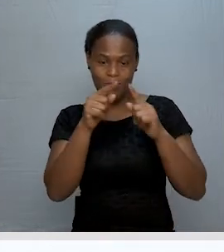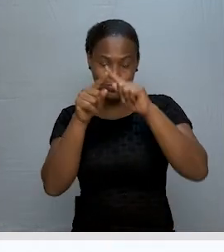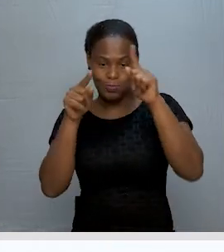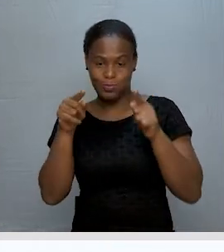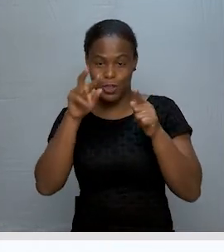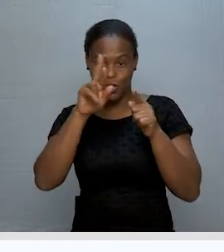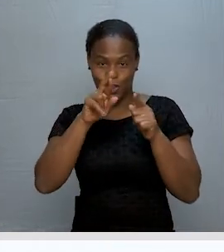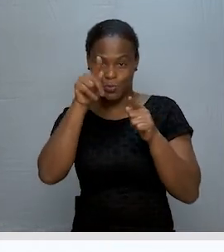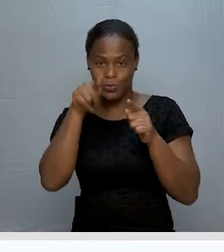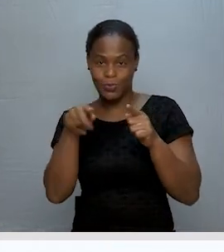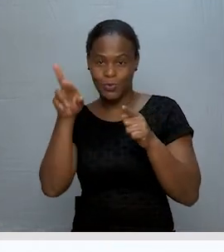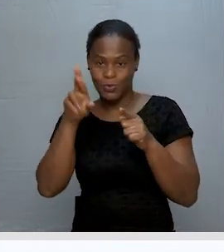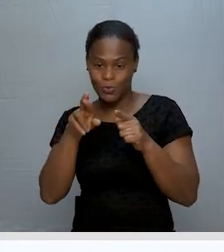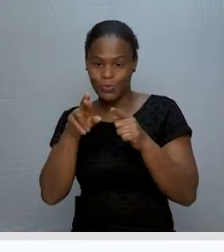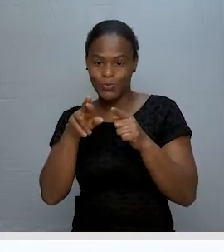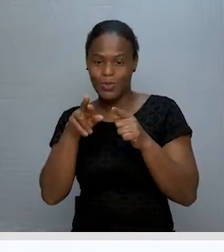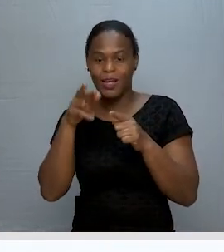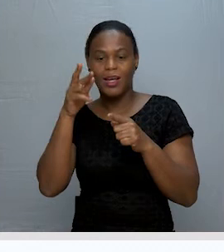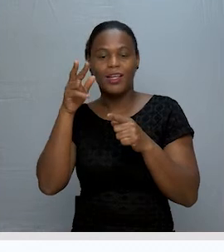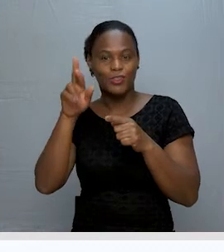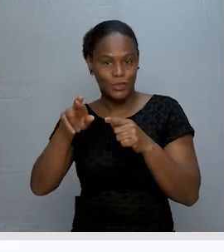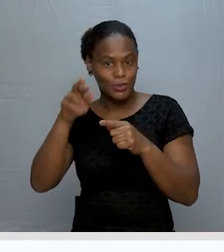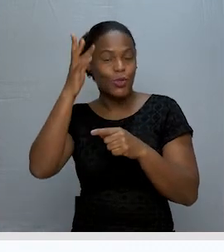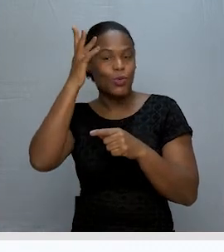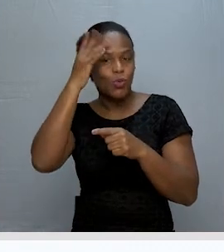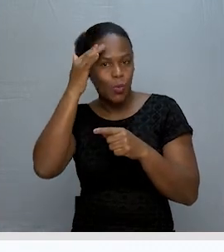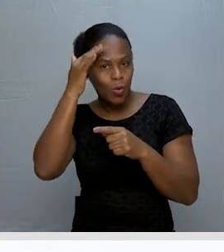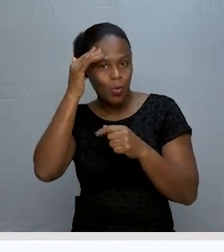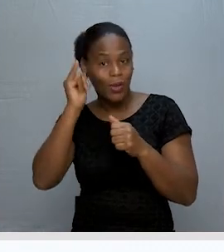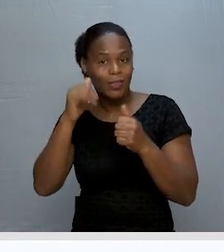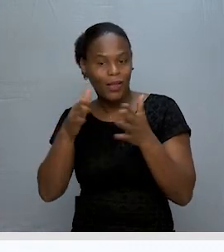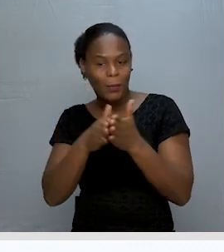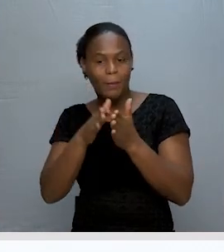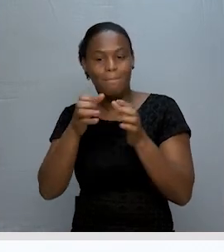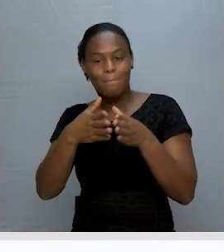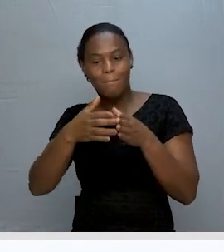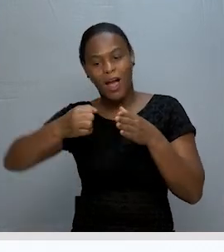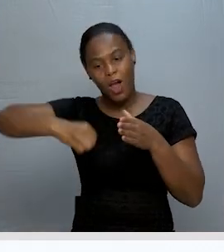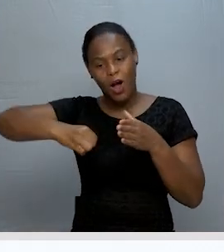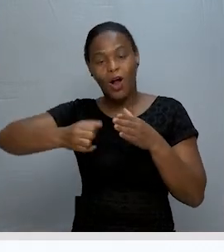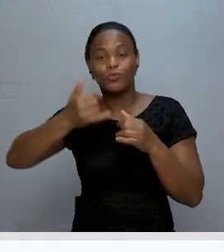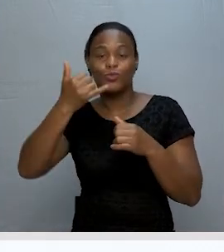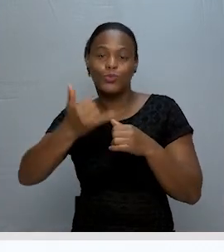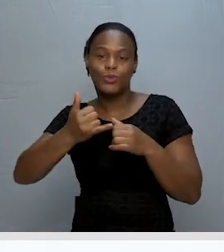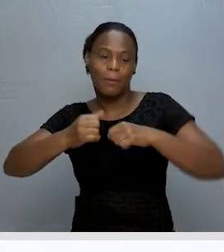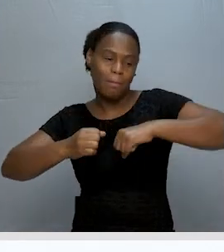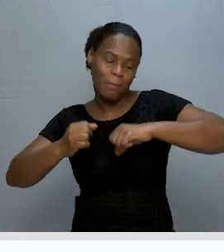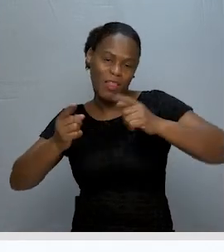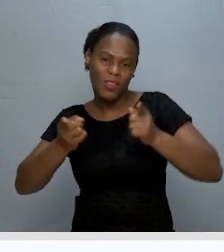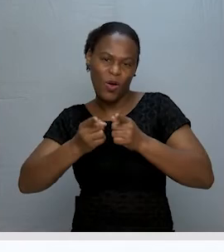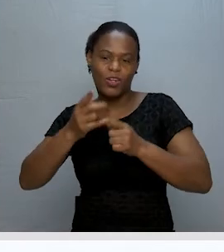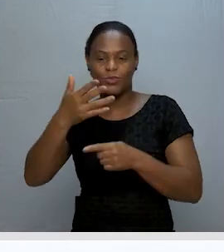tais que, x é números inteiros maiores do que 2 e menores que